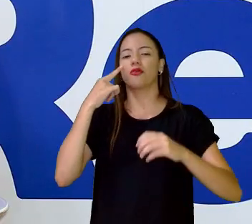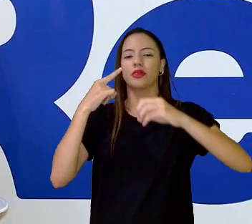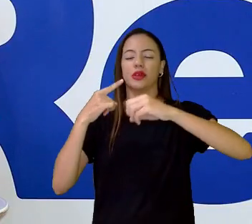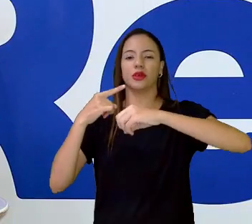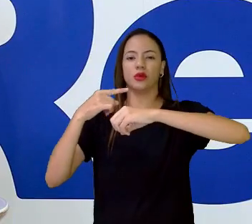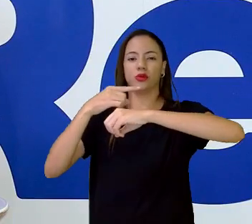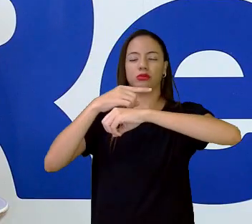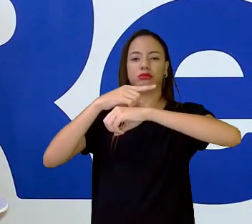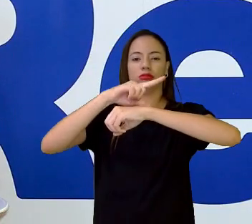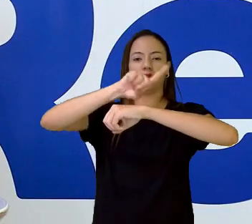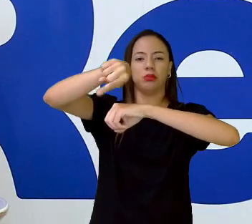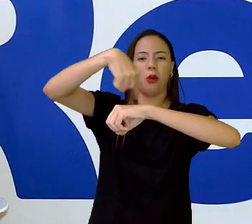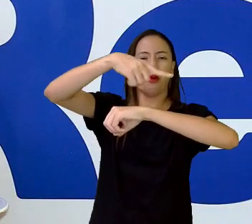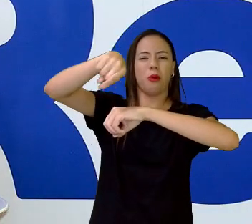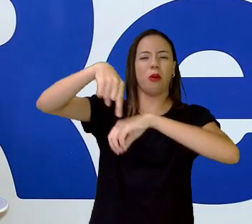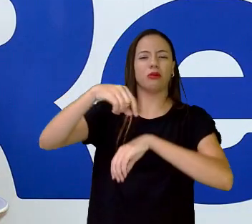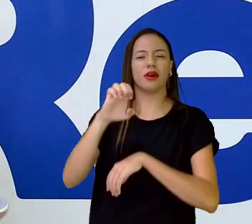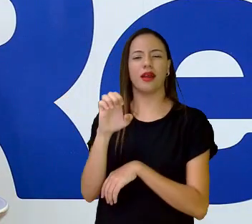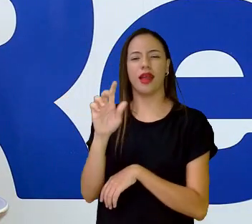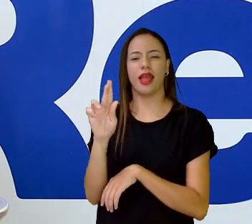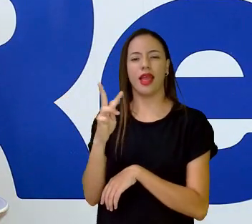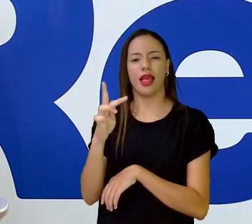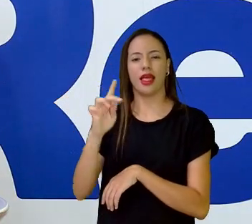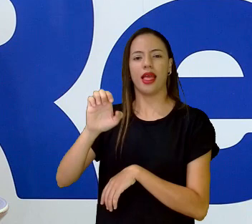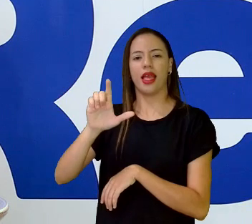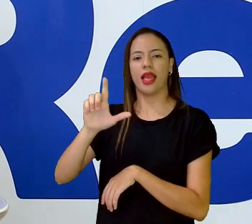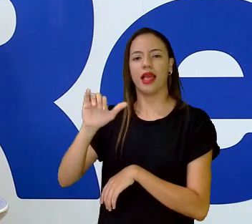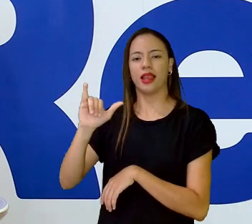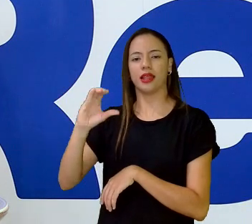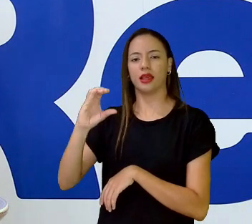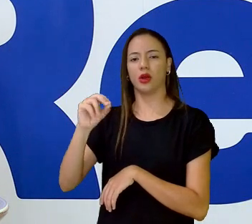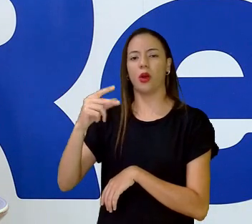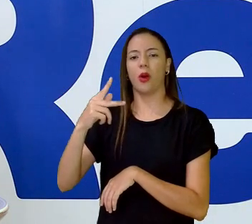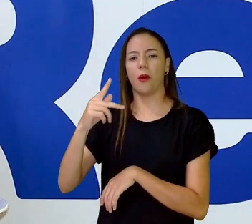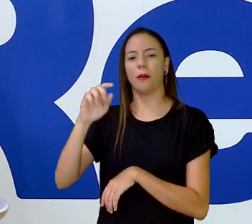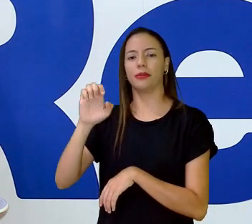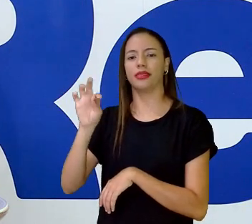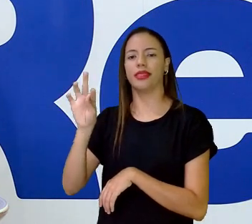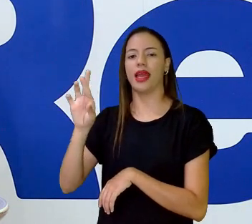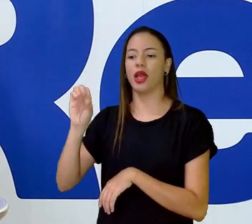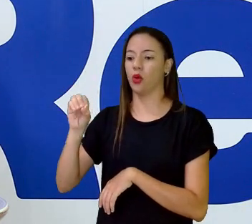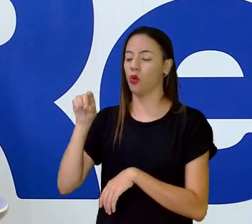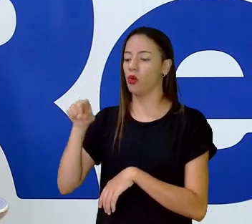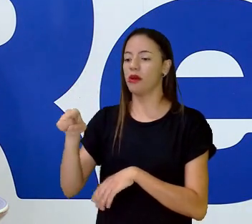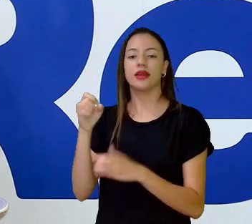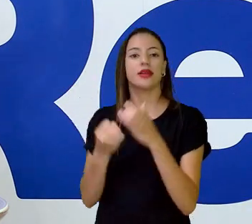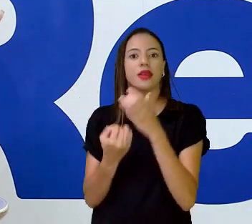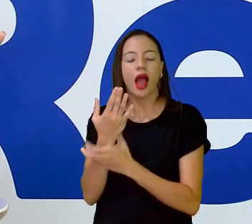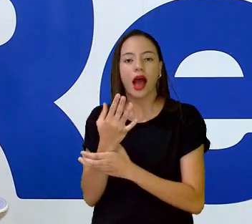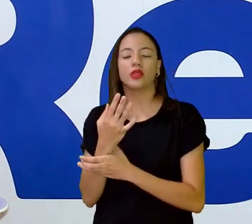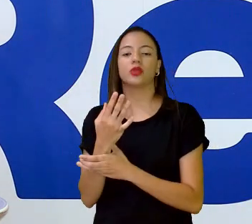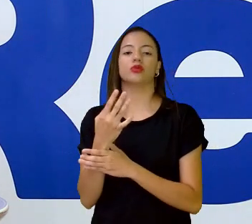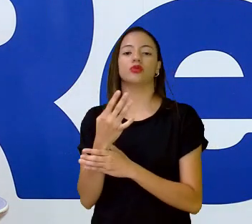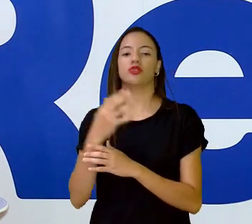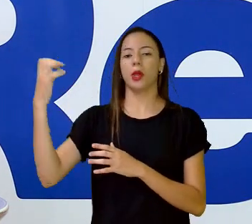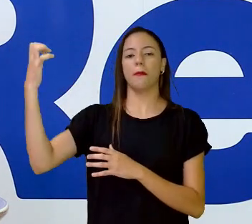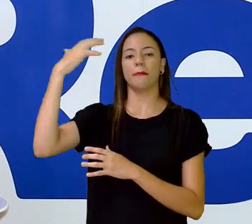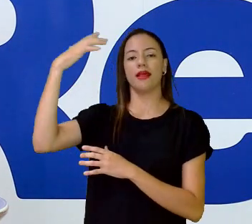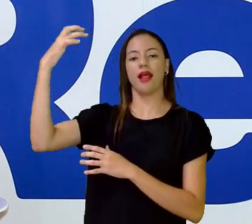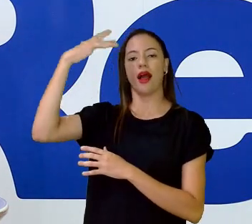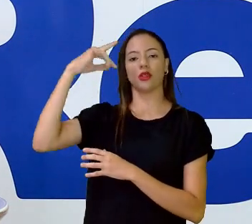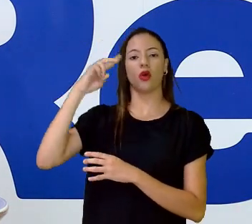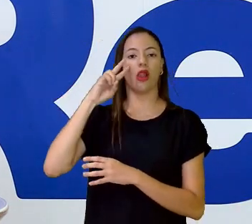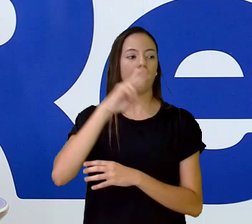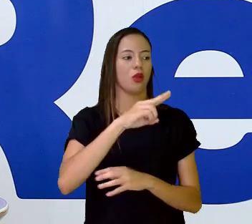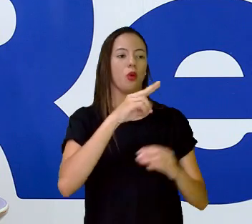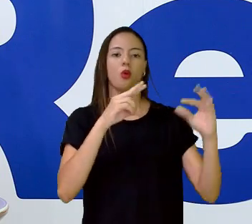inspirado em alguma coisa no beija-flor. É pequeno em comparação a outros pássaros, né? Essa questão da velocidade. Não sei se procede, tá? Eu acho